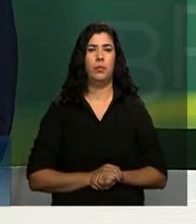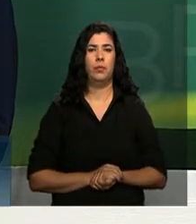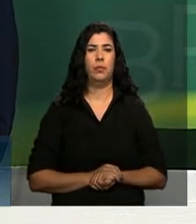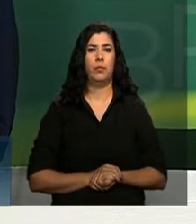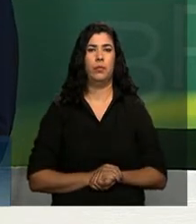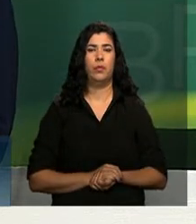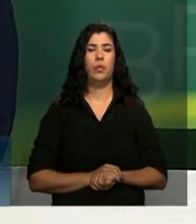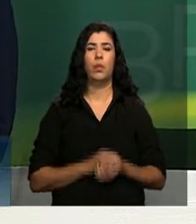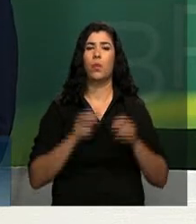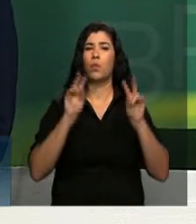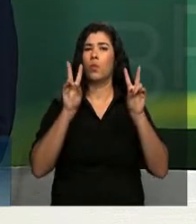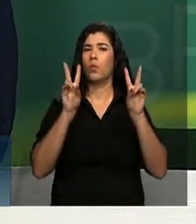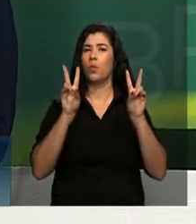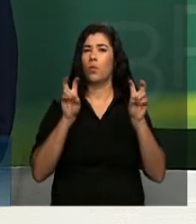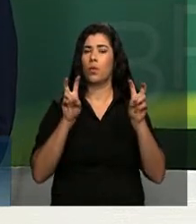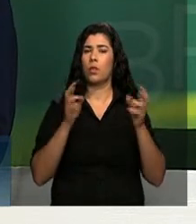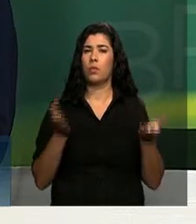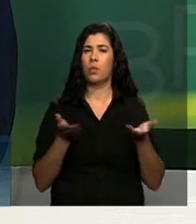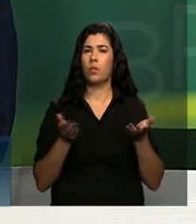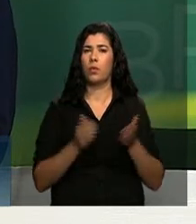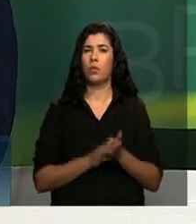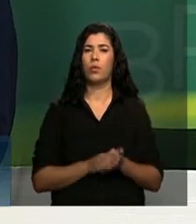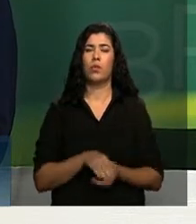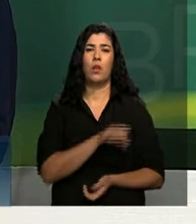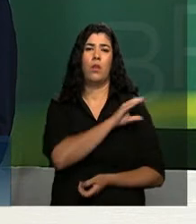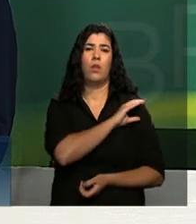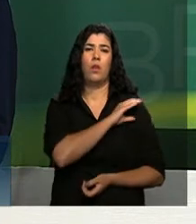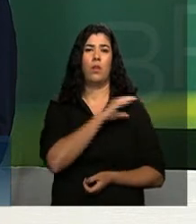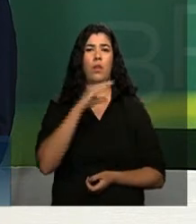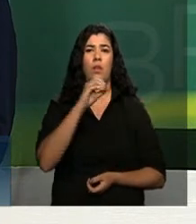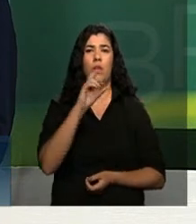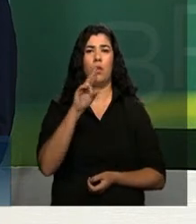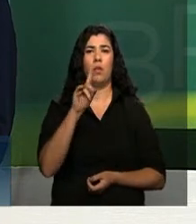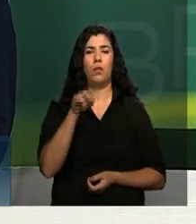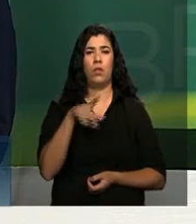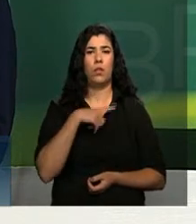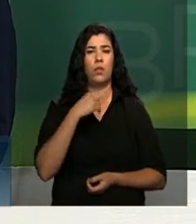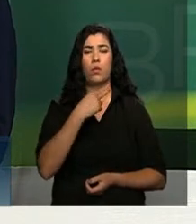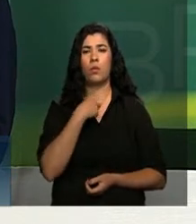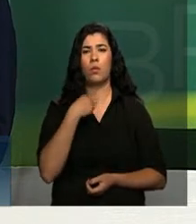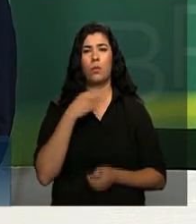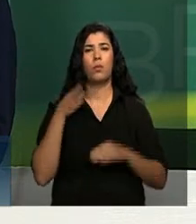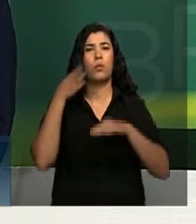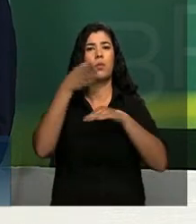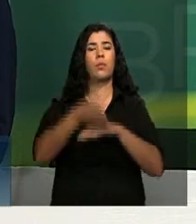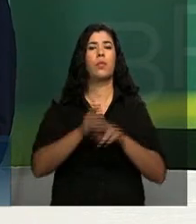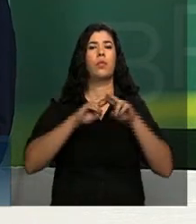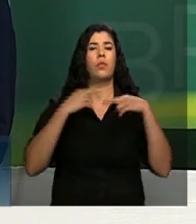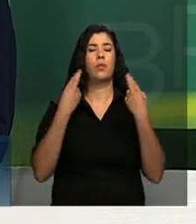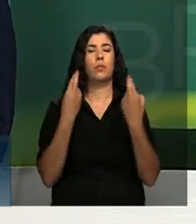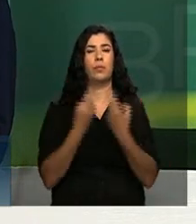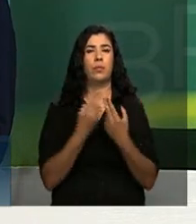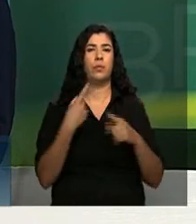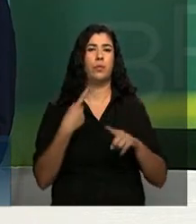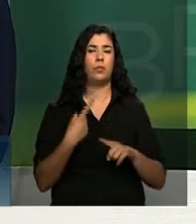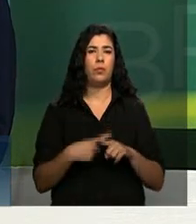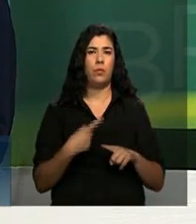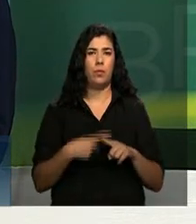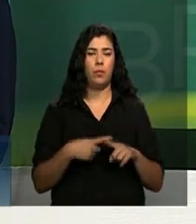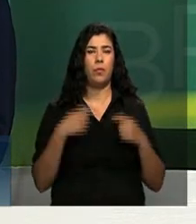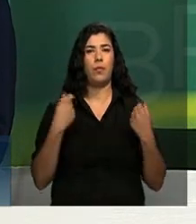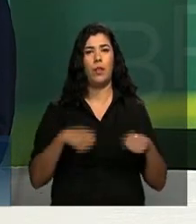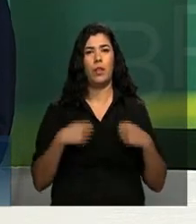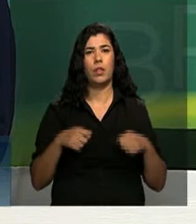A pauta da coordenação, hoje pela manhã, não pude participar da reunião toda, porque é